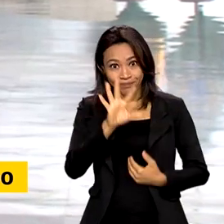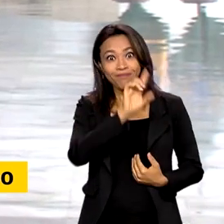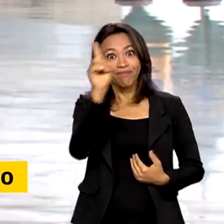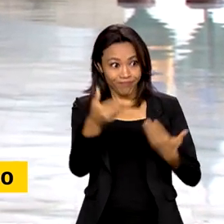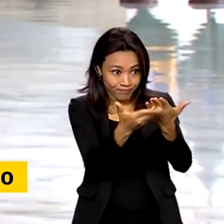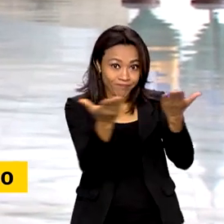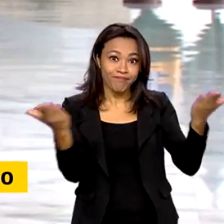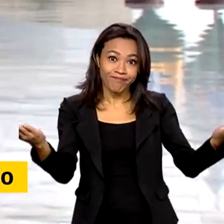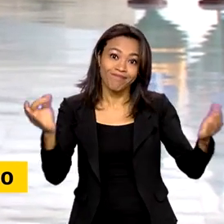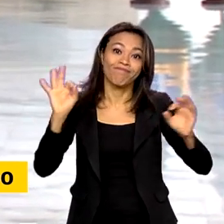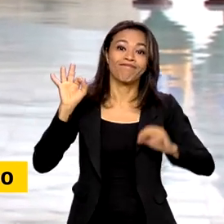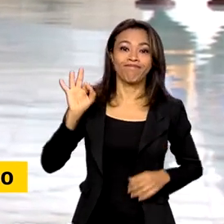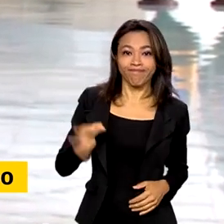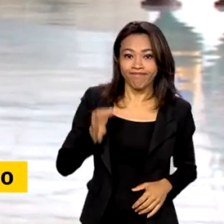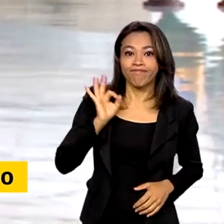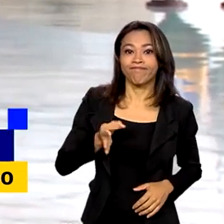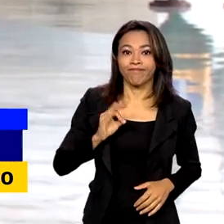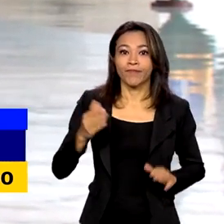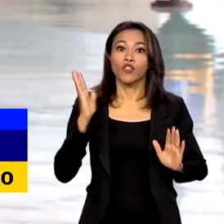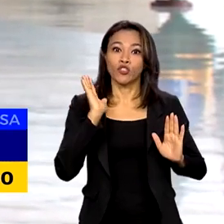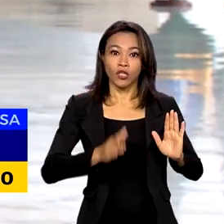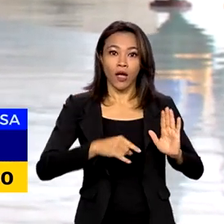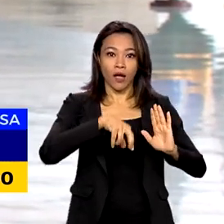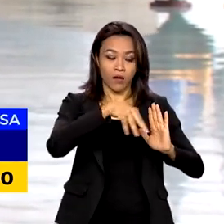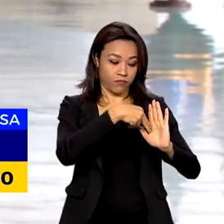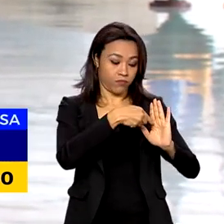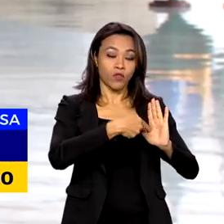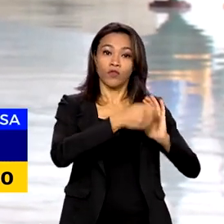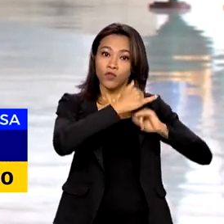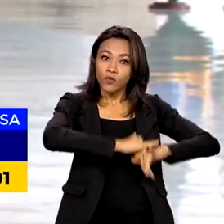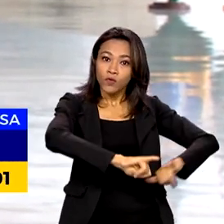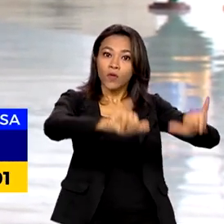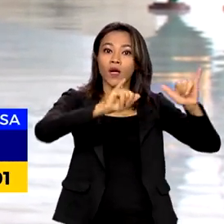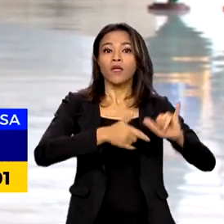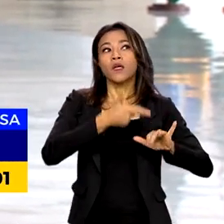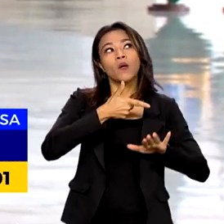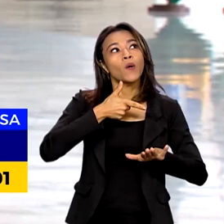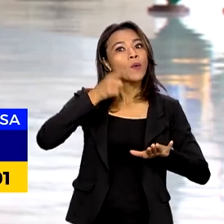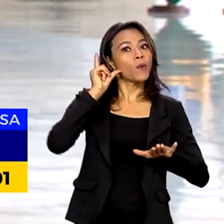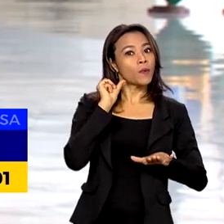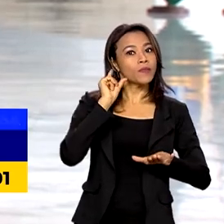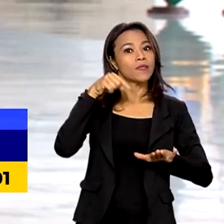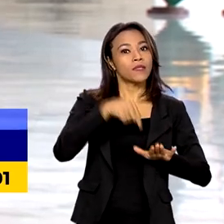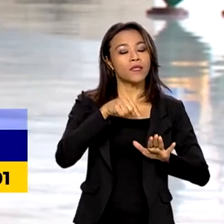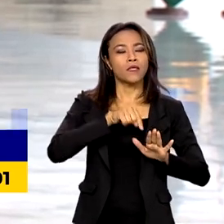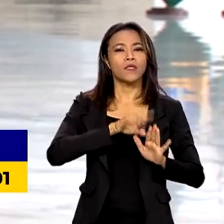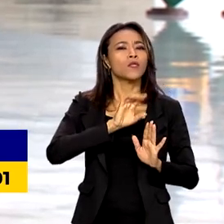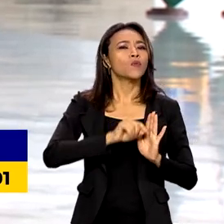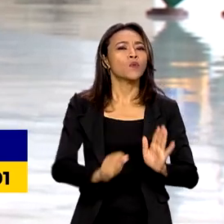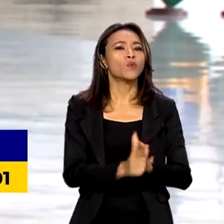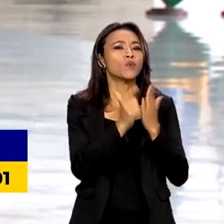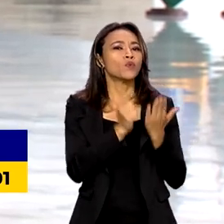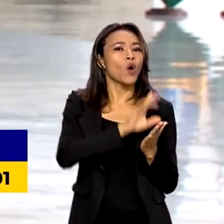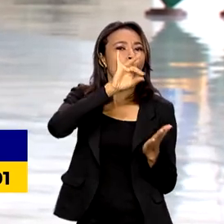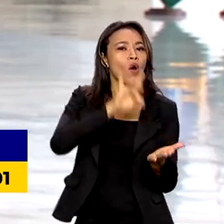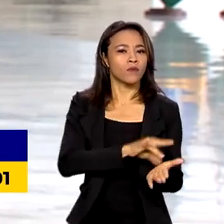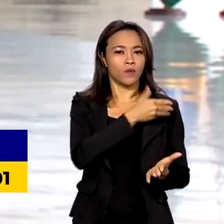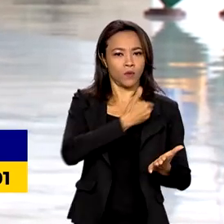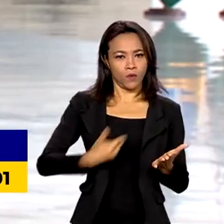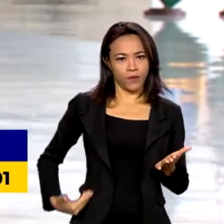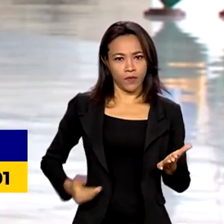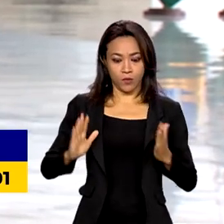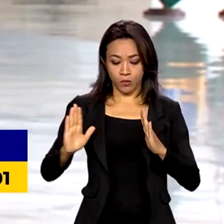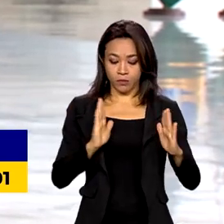dia a todos. É isso mesmo, a medida foi publicada na edição extra de ontem do Diário Oficial da União e vai valer por